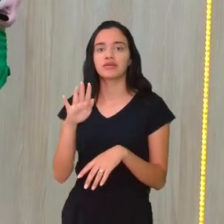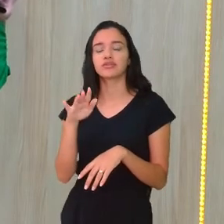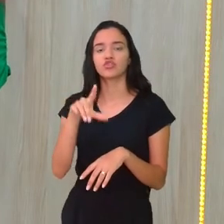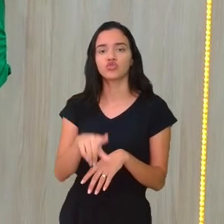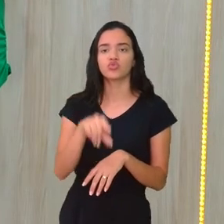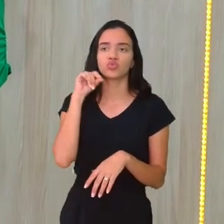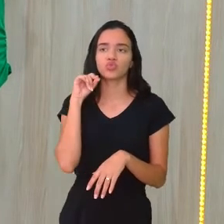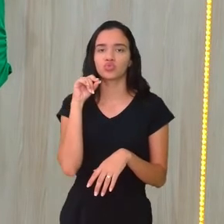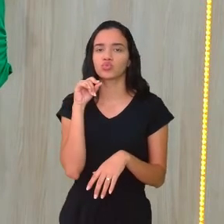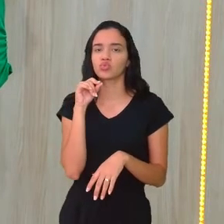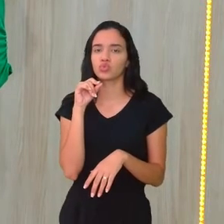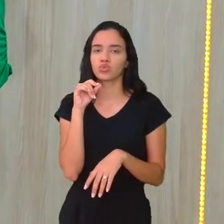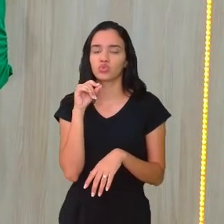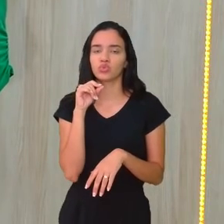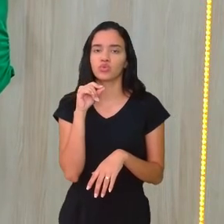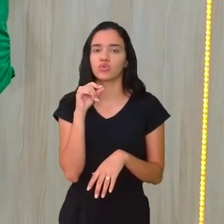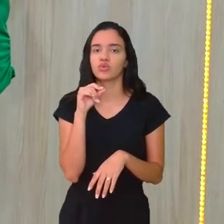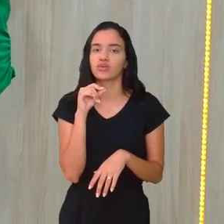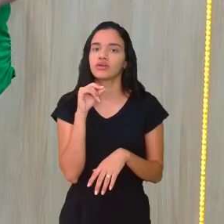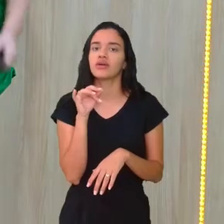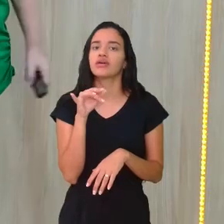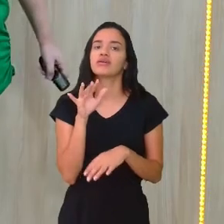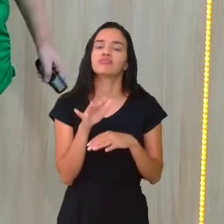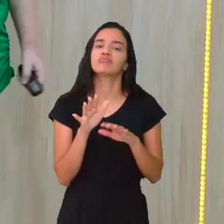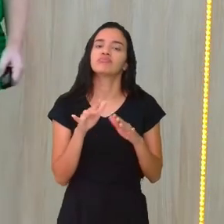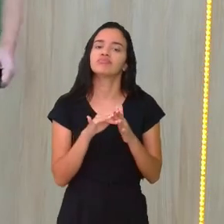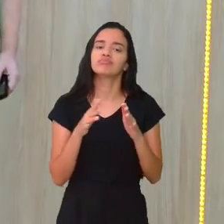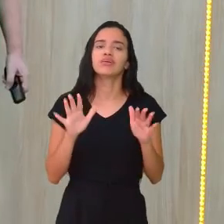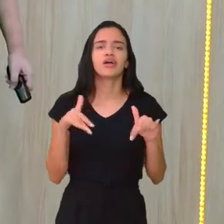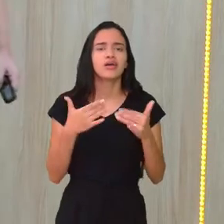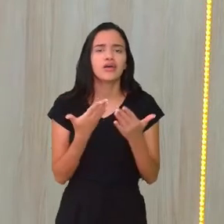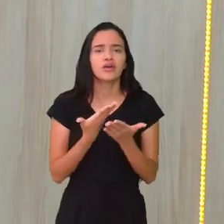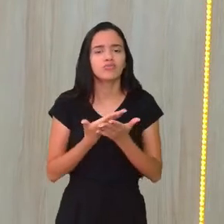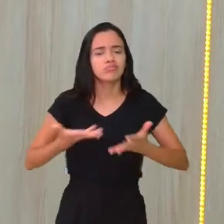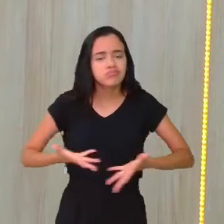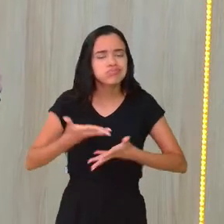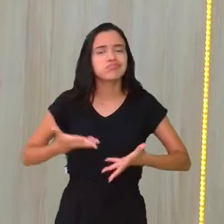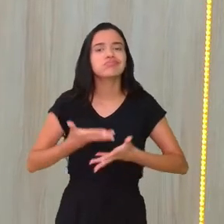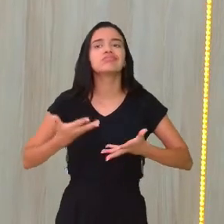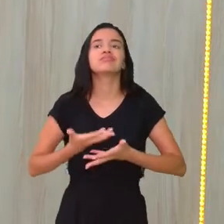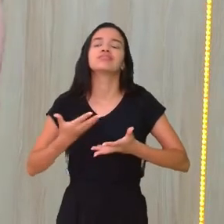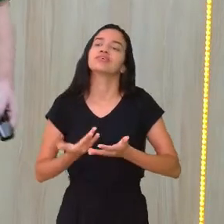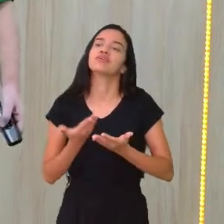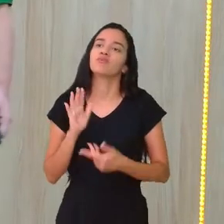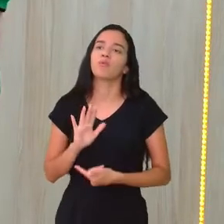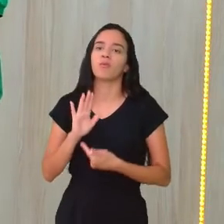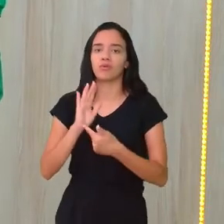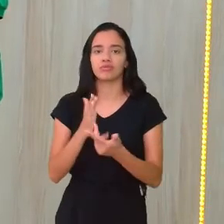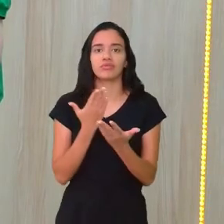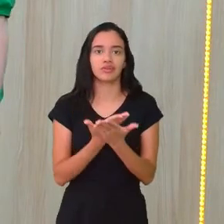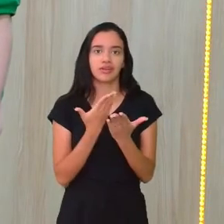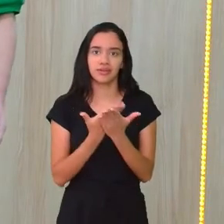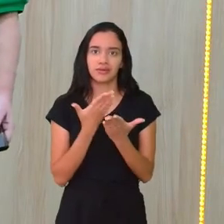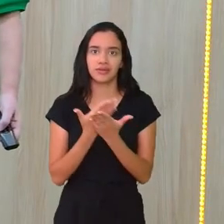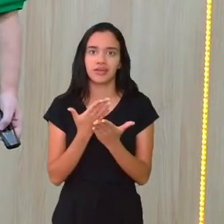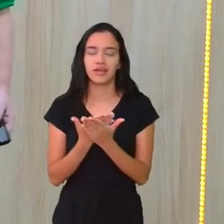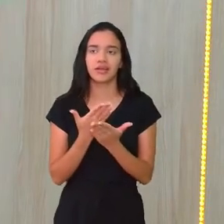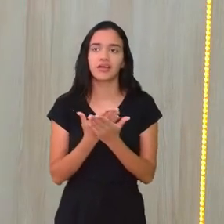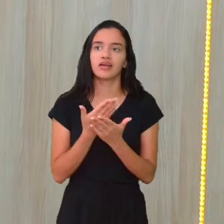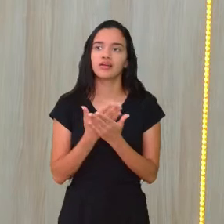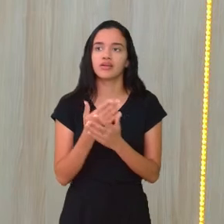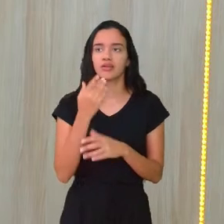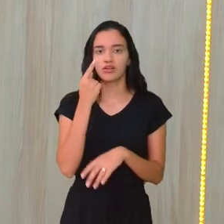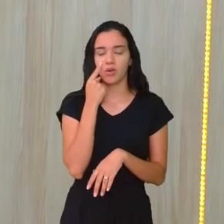escolheram com muita dedicação. E eu achei tão incrível que eu digo, eu vou botar na aula. Bom, olha as